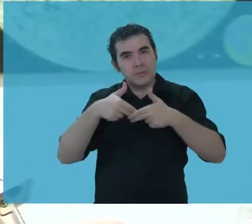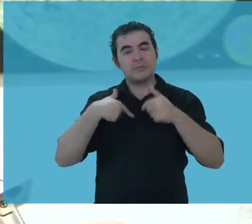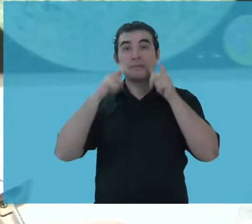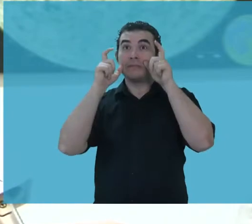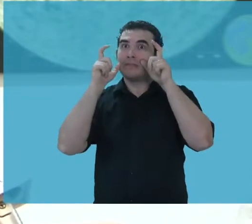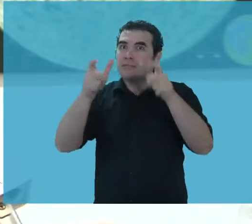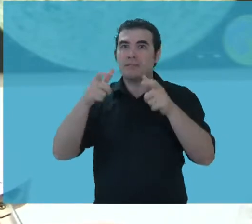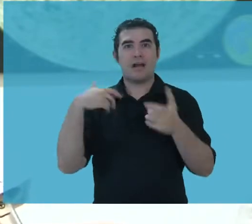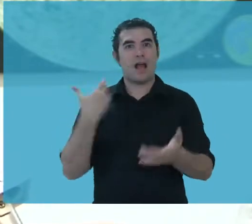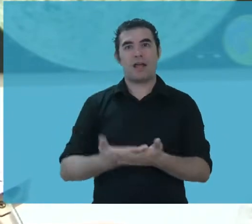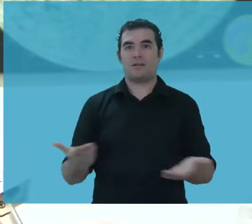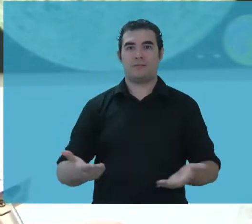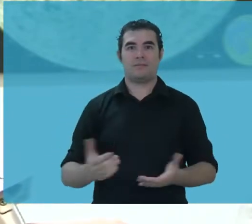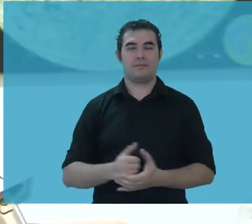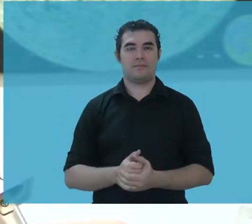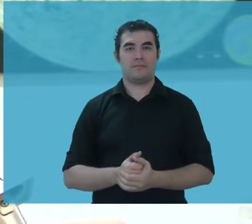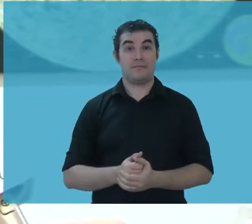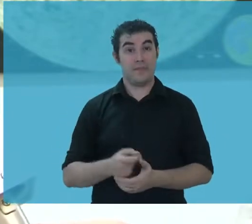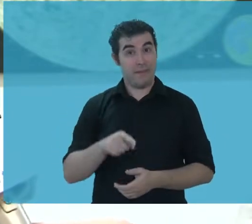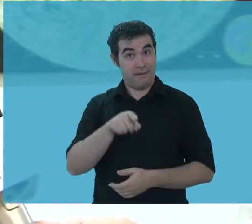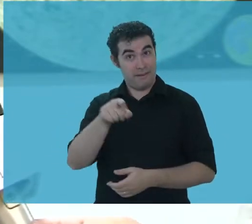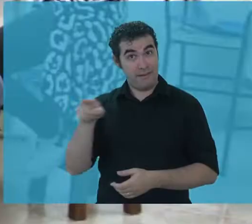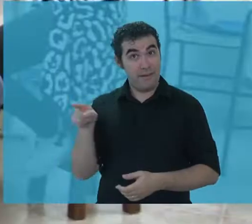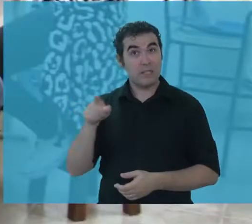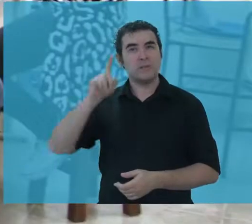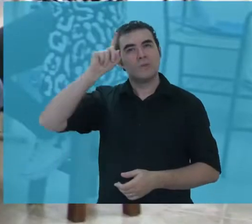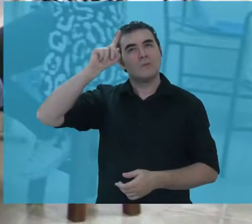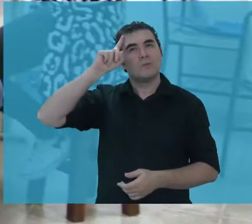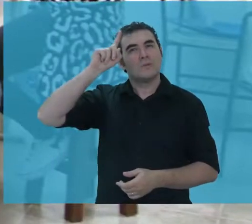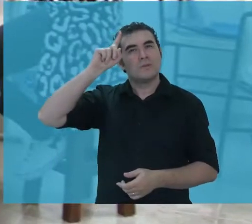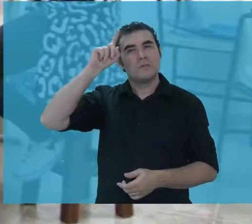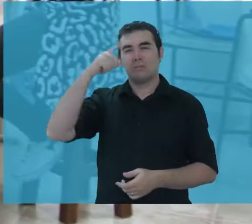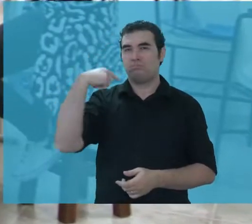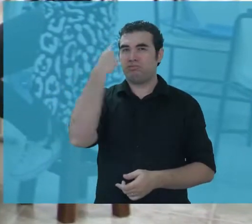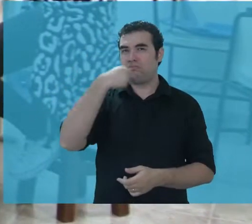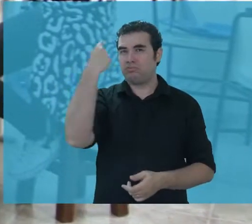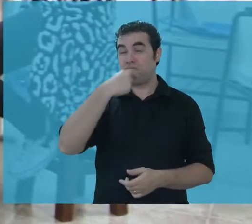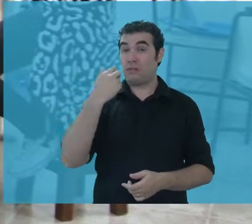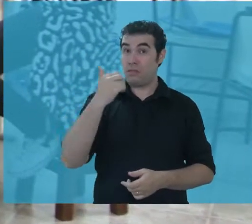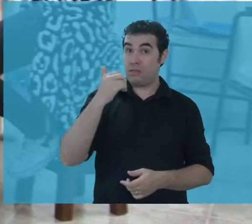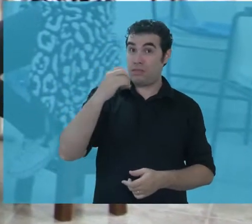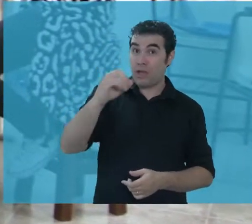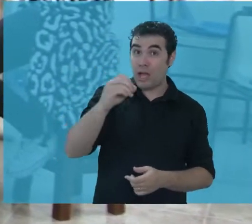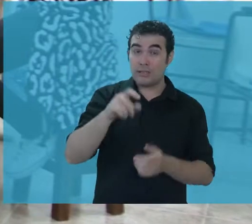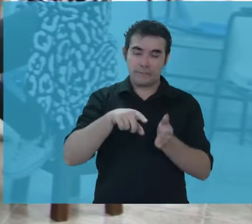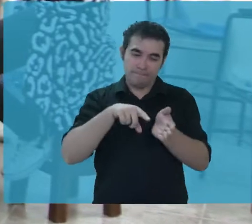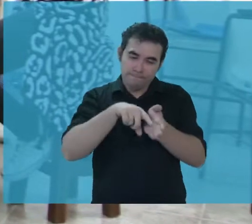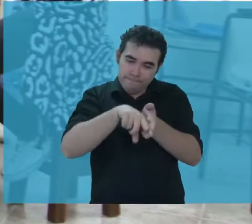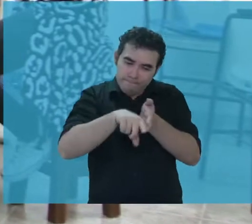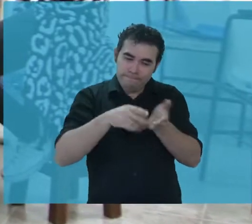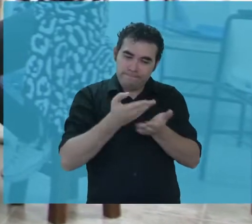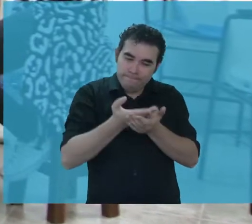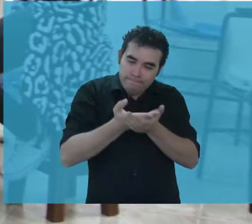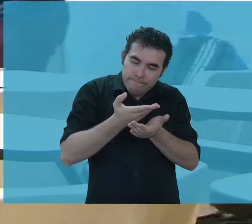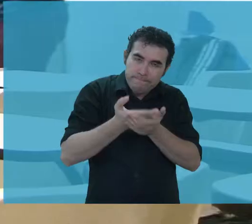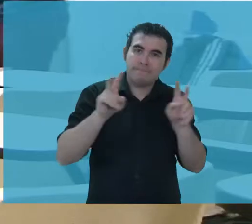realmente fez eu achar interesse na astronomia. Diariamente eles dedicam mais de 10 horas de estudo ao tema, que